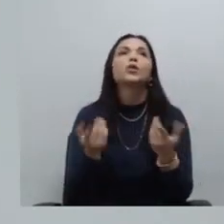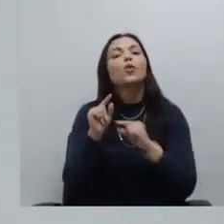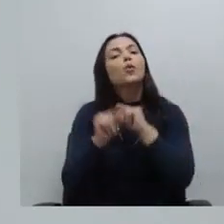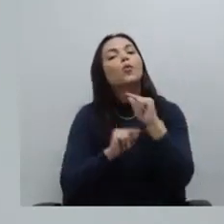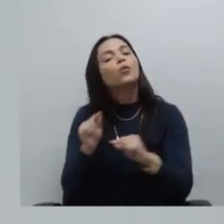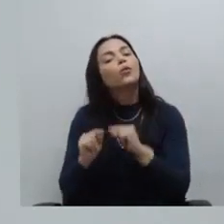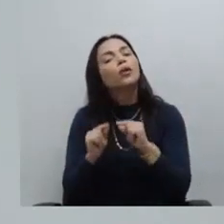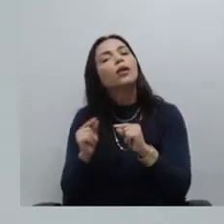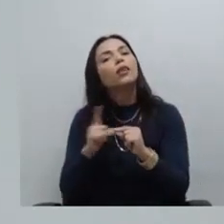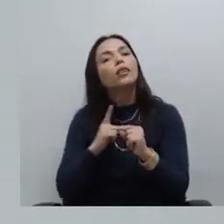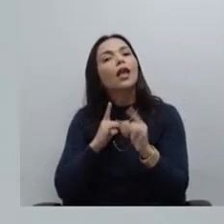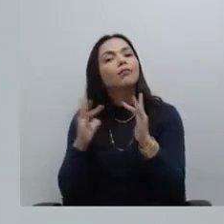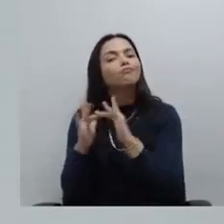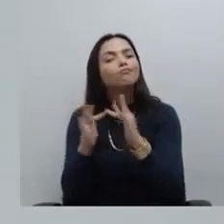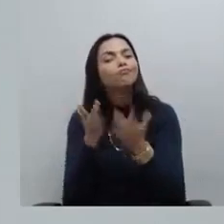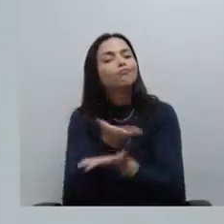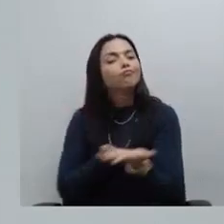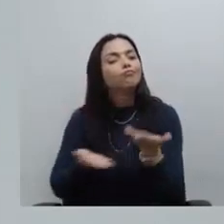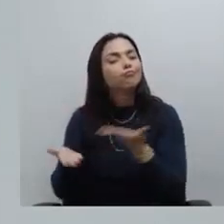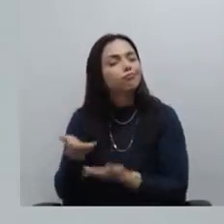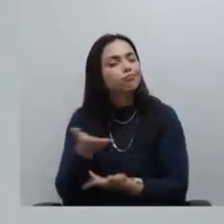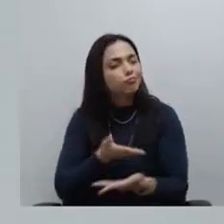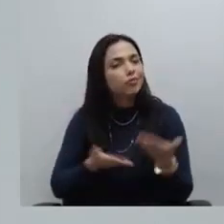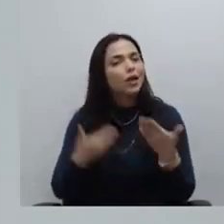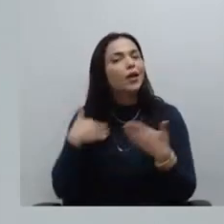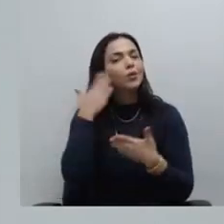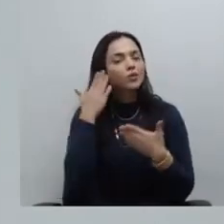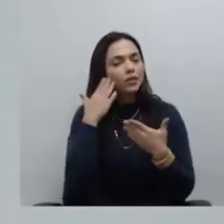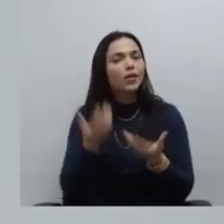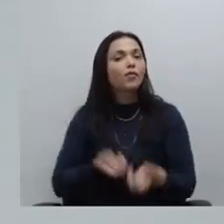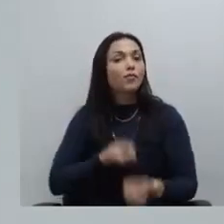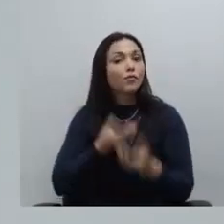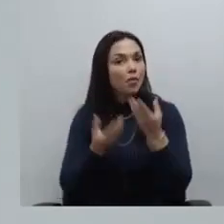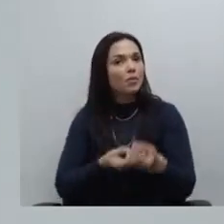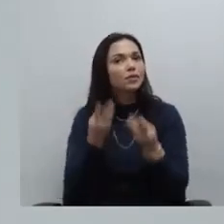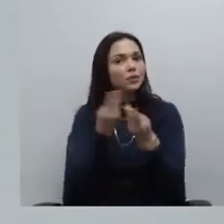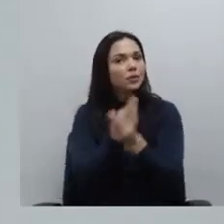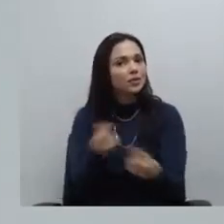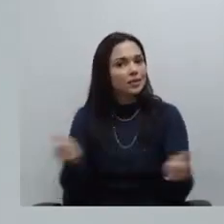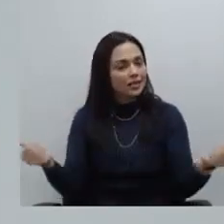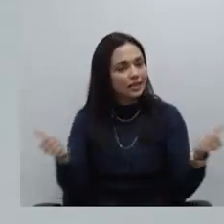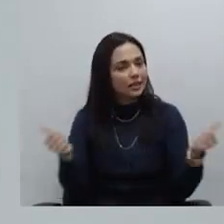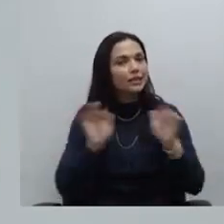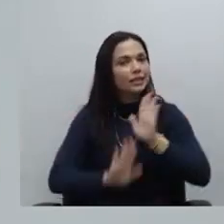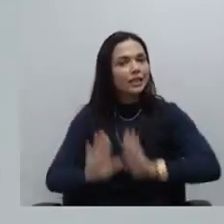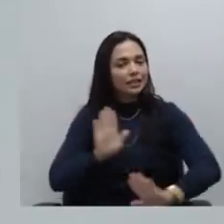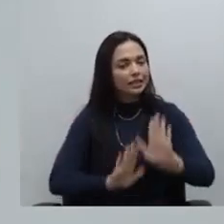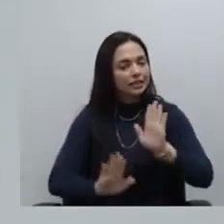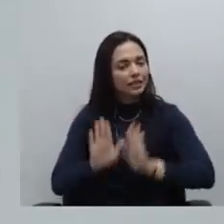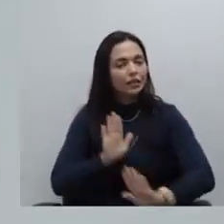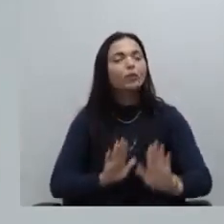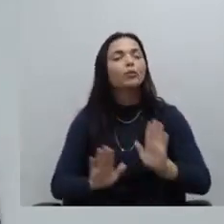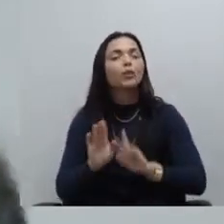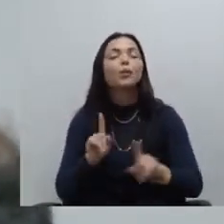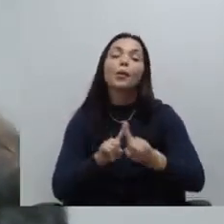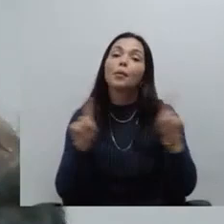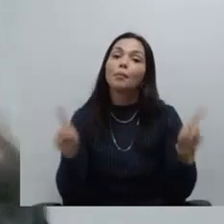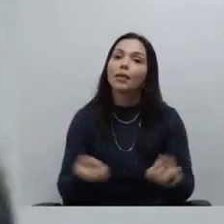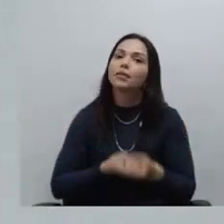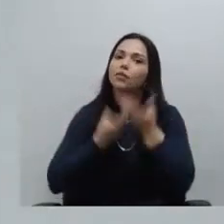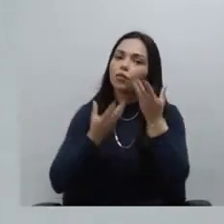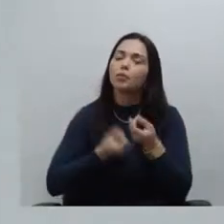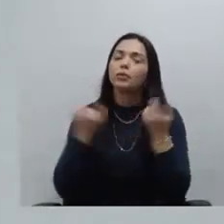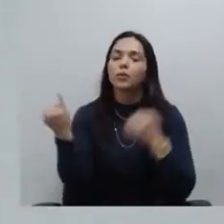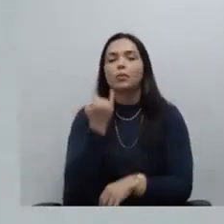sendo costurado sei que essas informações são sensíveis mas nós podemos e acho que é muito importante que essas informações